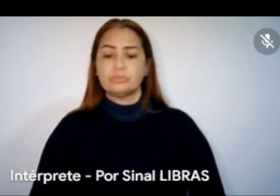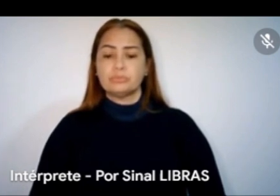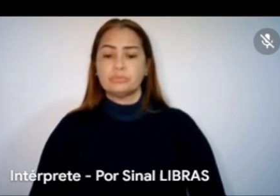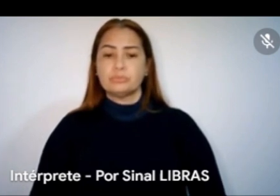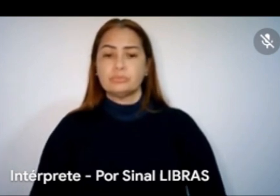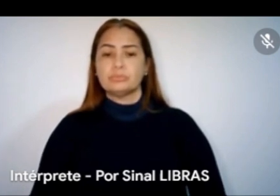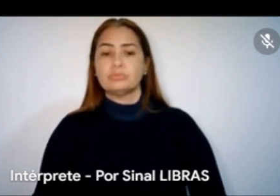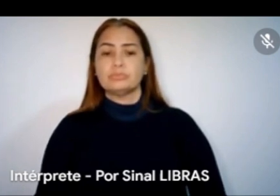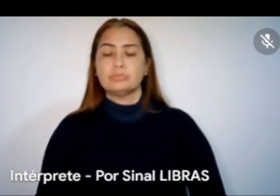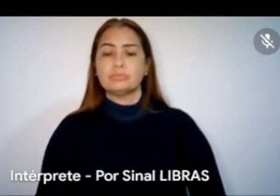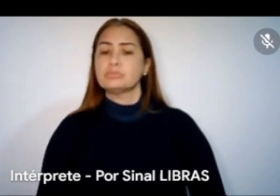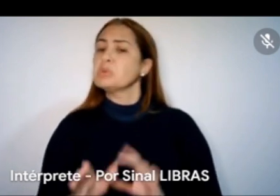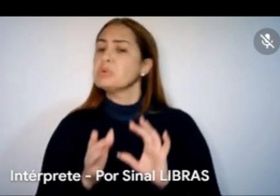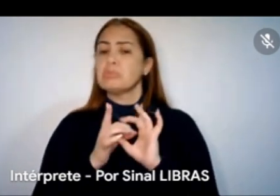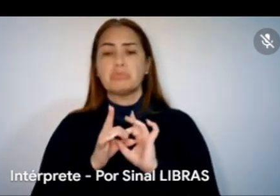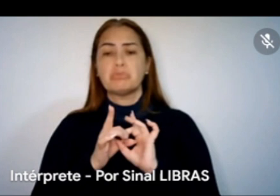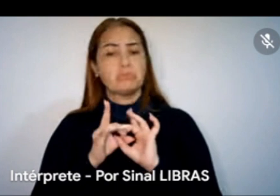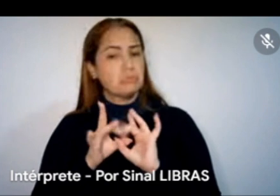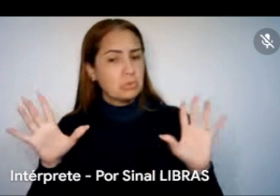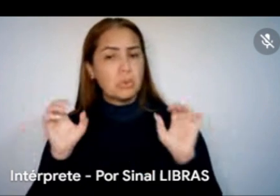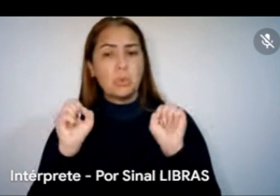Fique à vontade, a palavra está com você, tá?